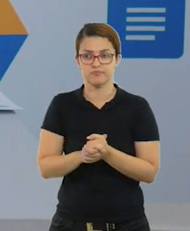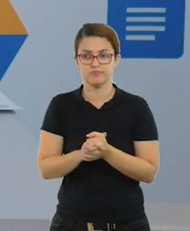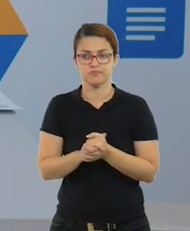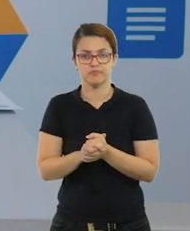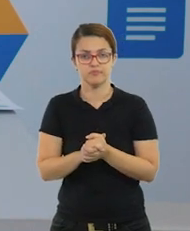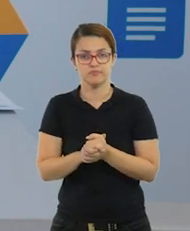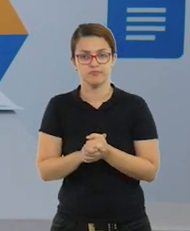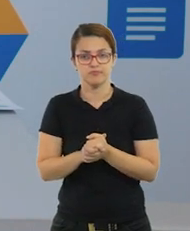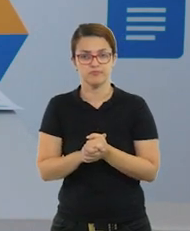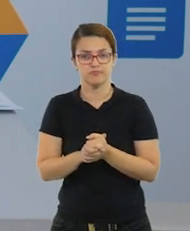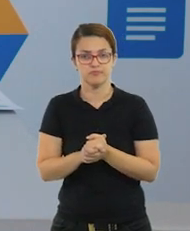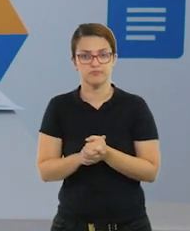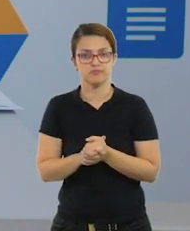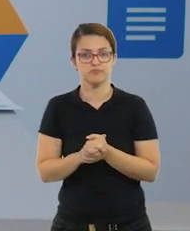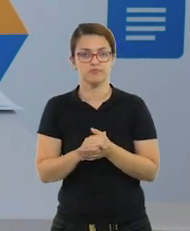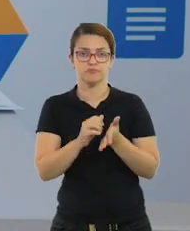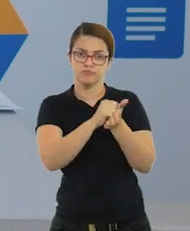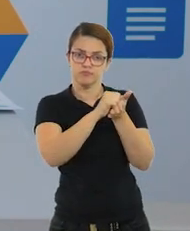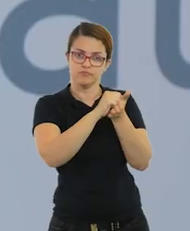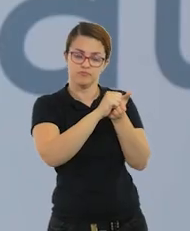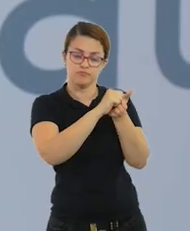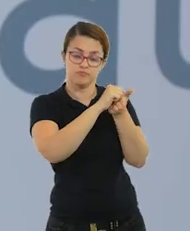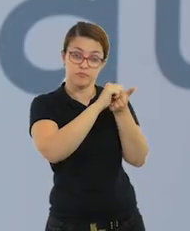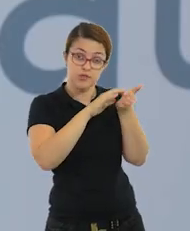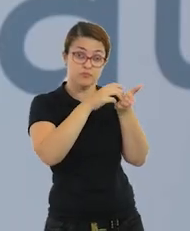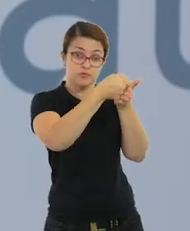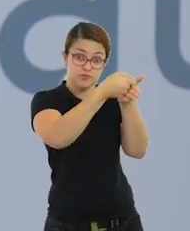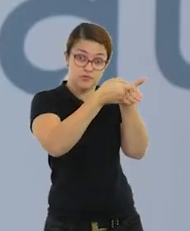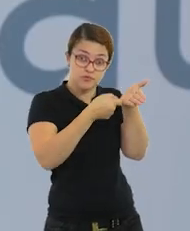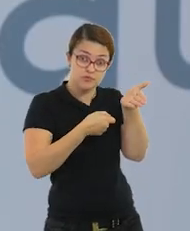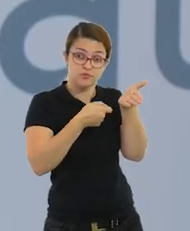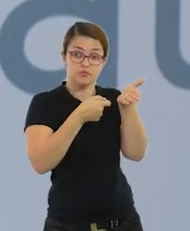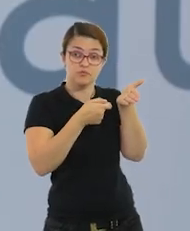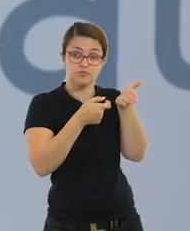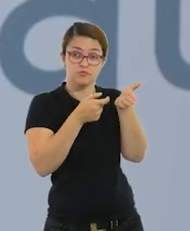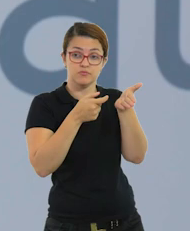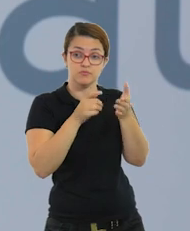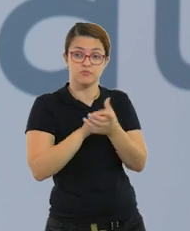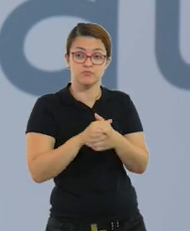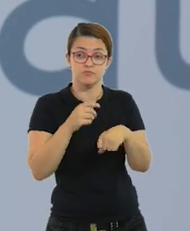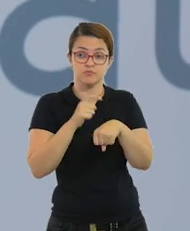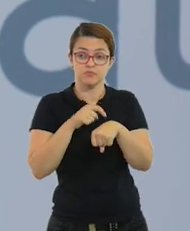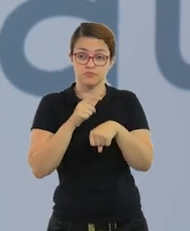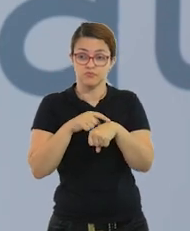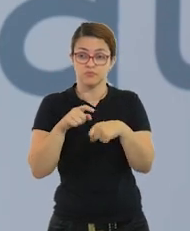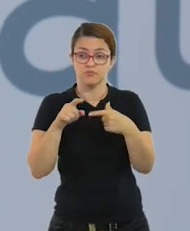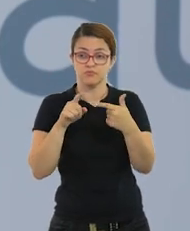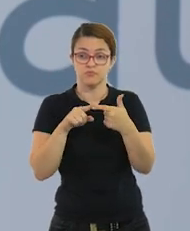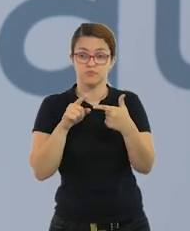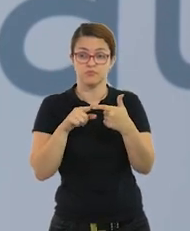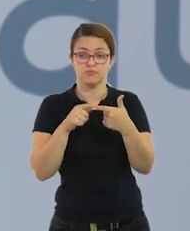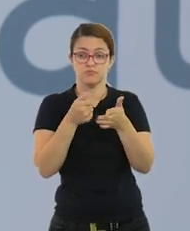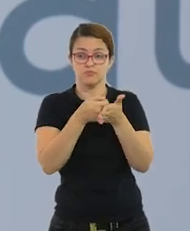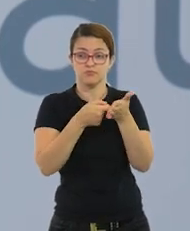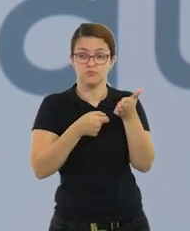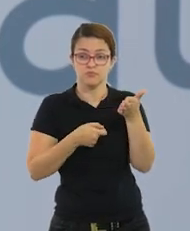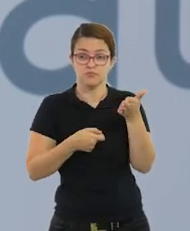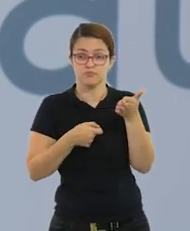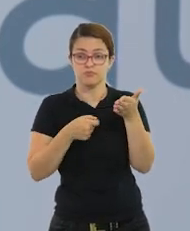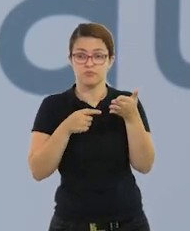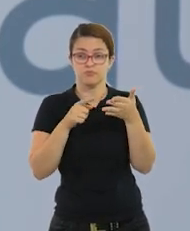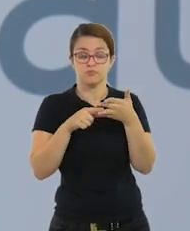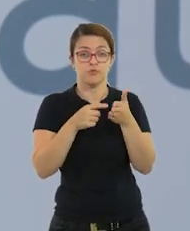e vocês vão fazer a estrutura do texto de vocês. Colocando o tema, vocês vão ter a